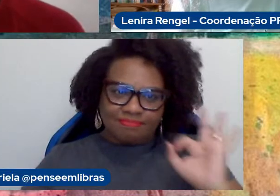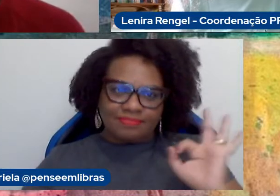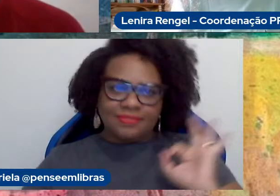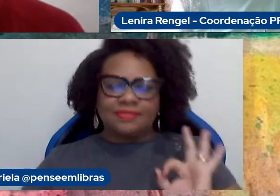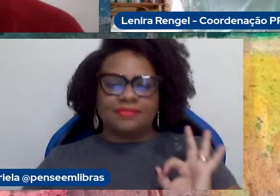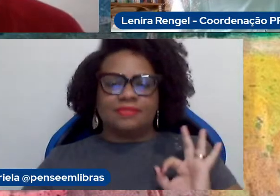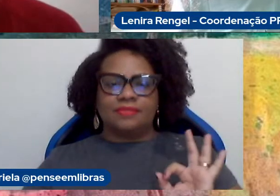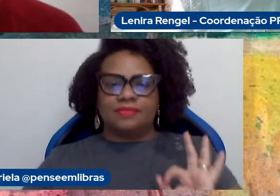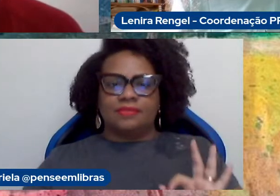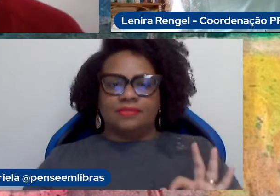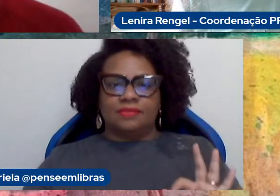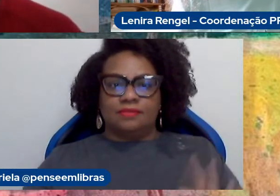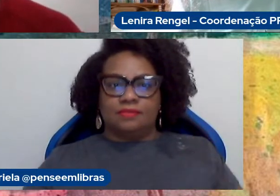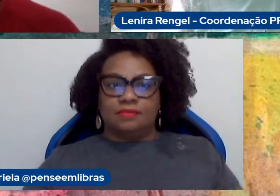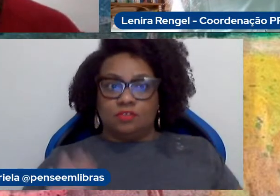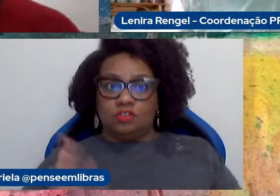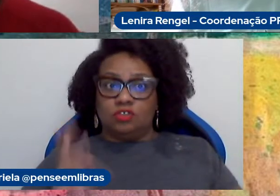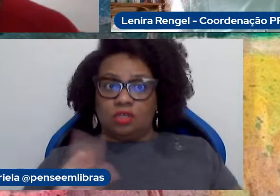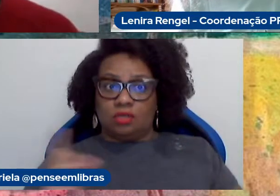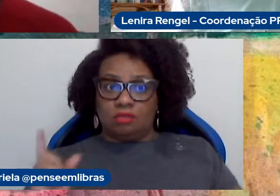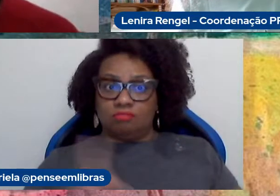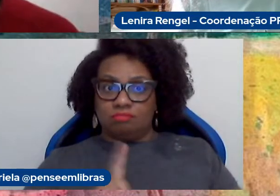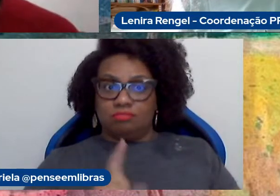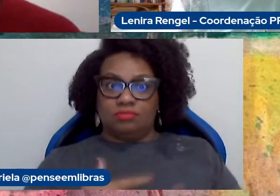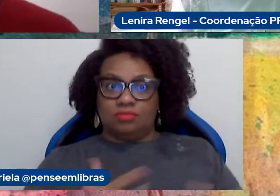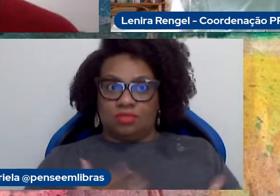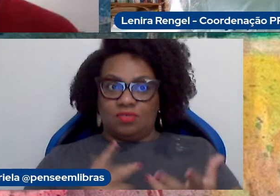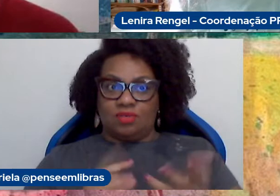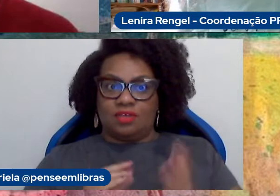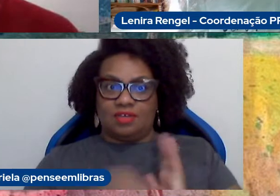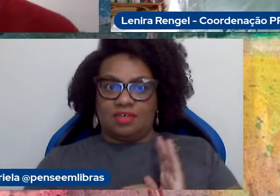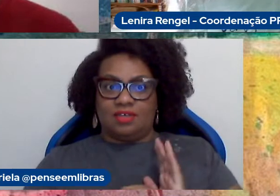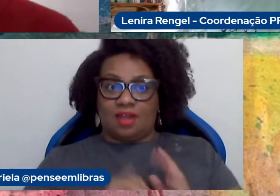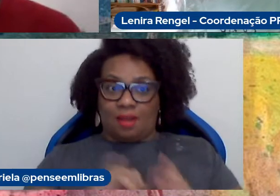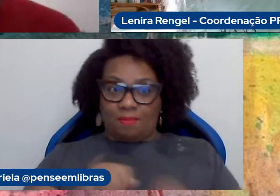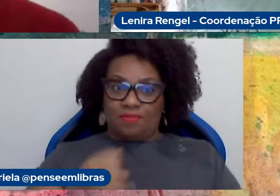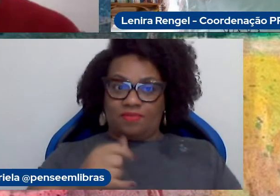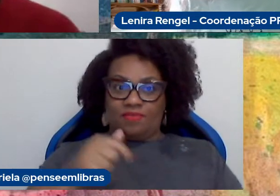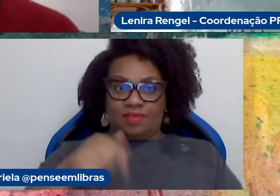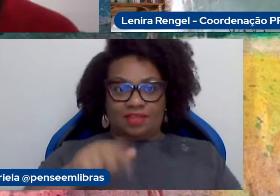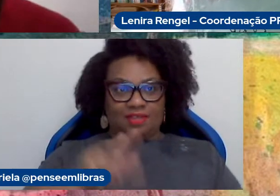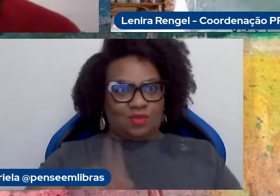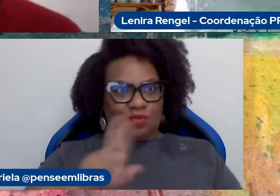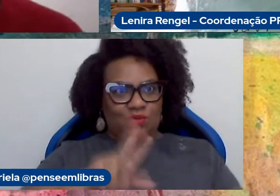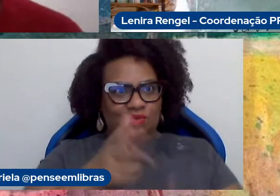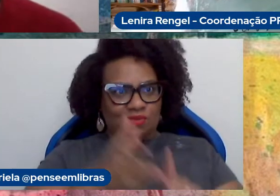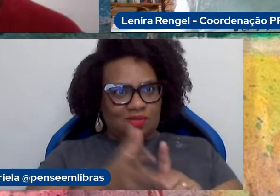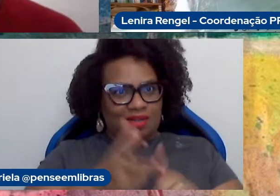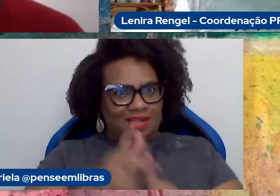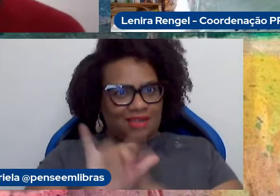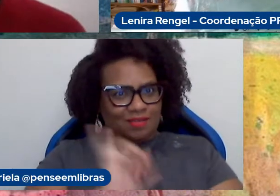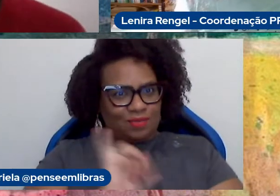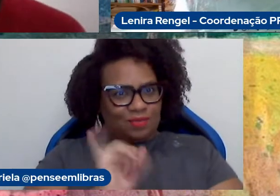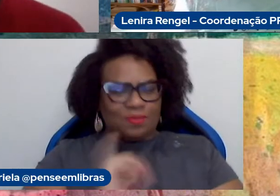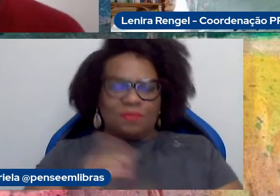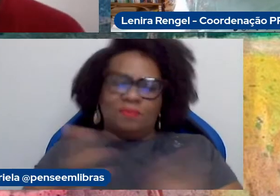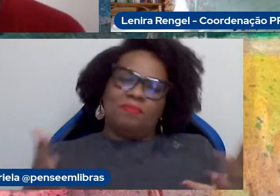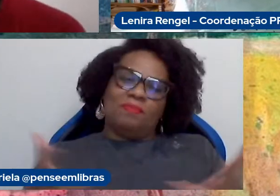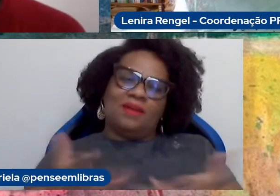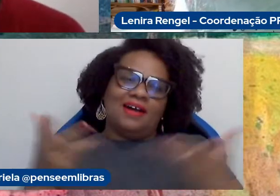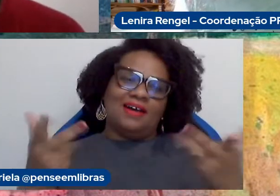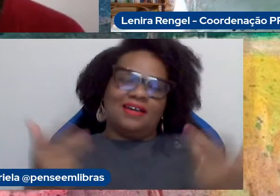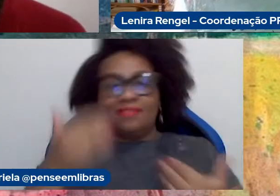já estou incluindo e aqui uso esse espaço também, que um espaço maravilhoso e agradeço muito pela oportunidade para